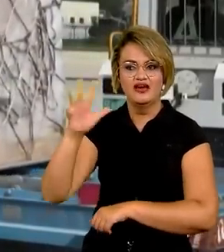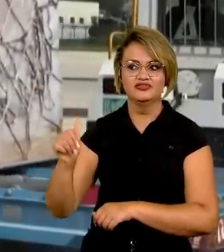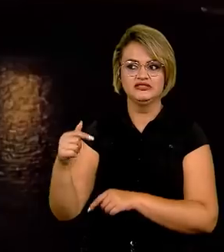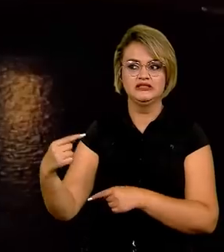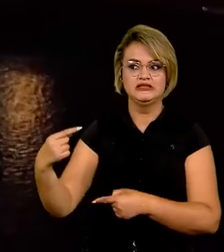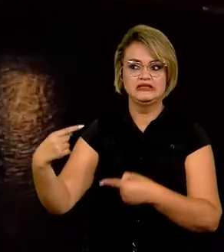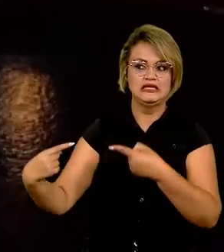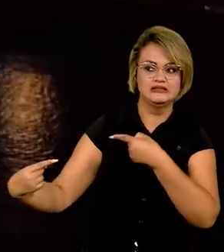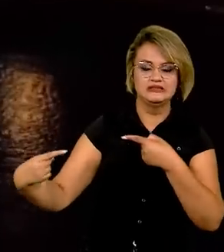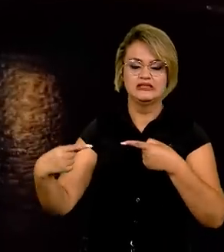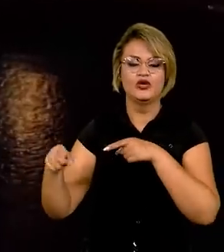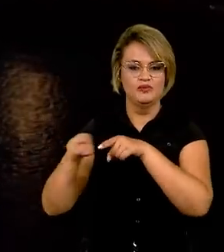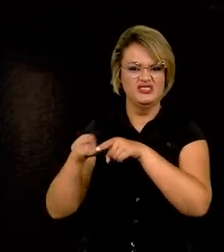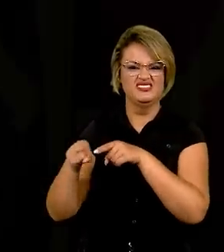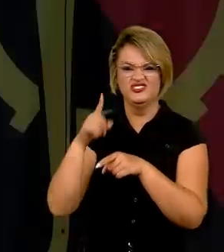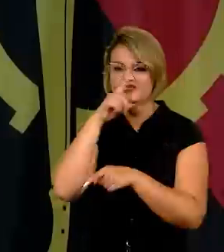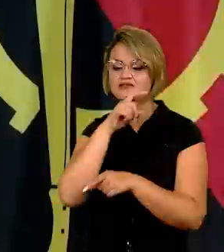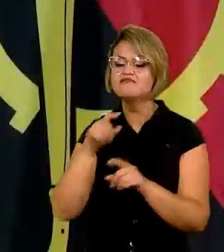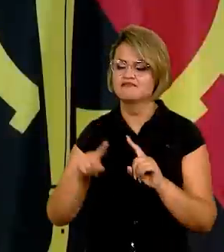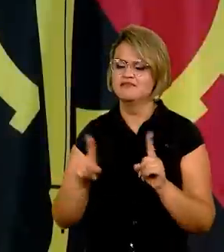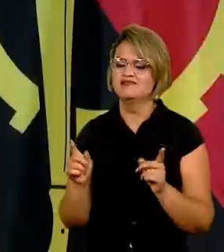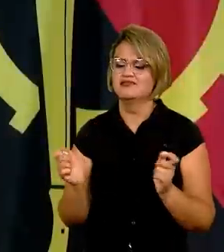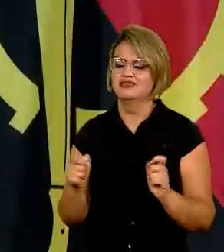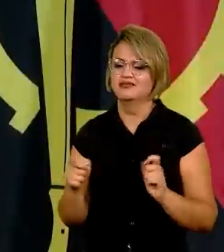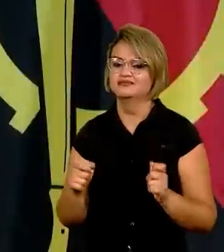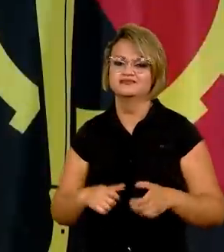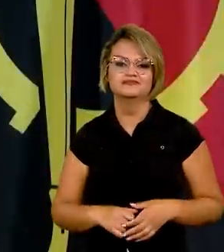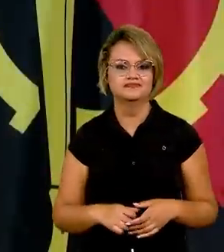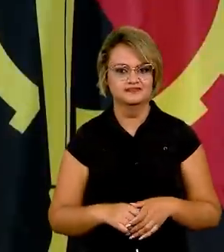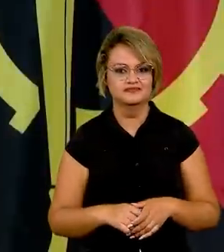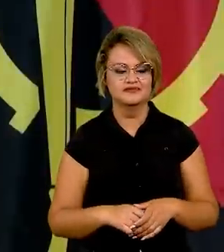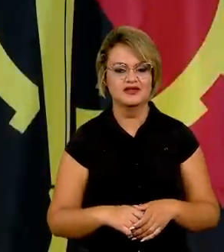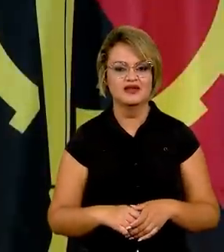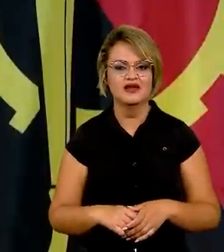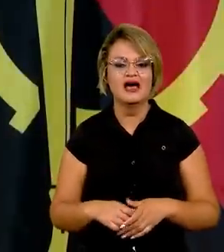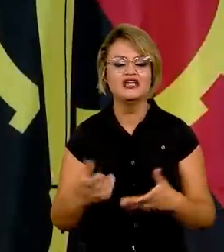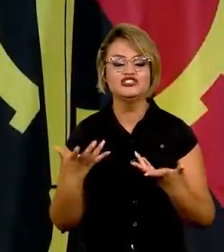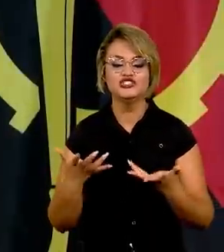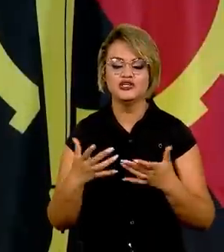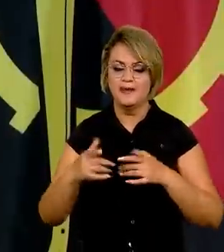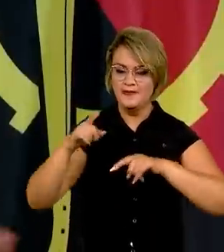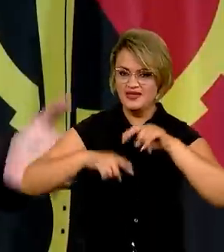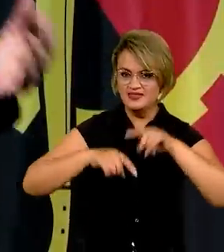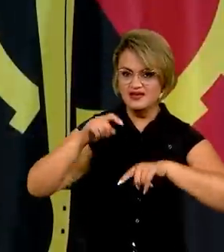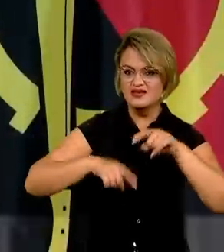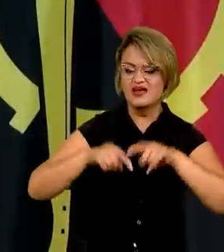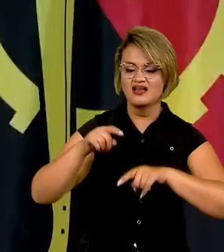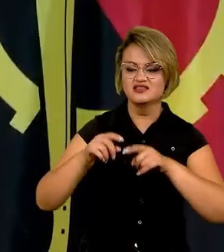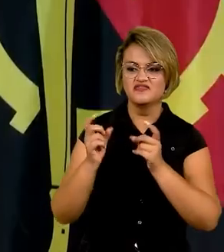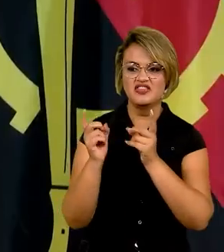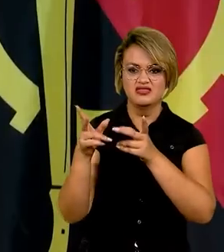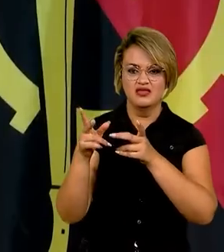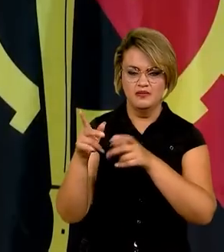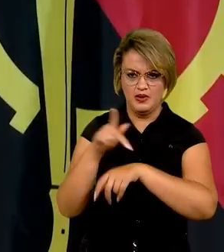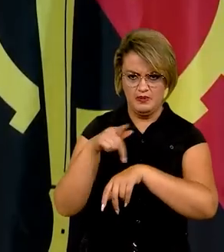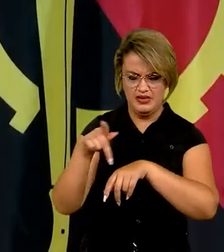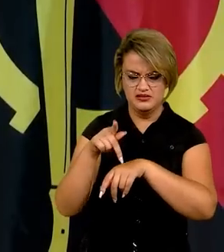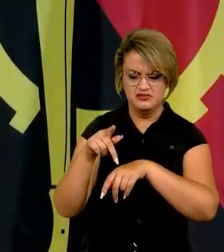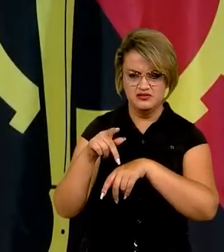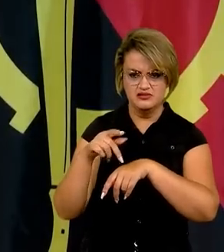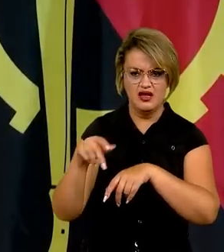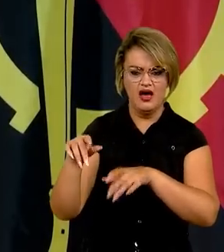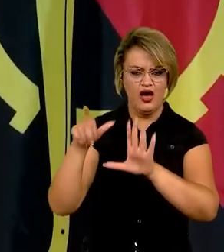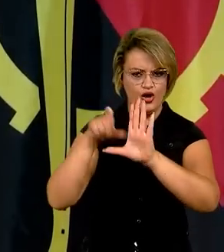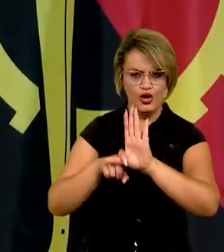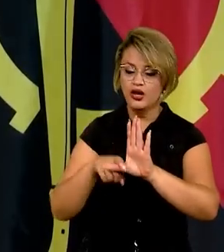competir, mas tem jogo. Nós estamos querendo exportar para Angola. Nós estamos querendo fazer uma cooperação com Angola, onde